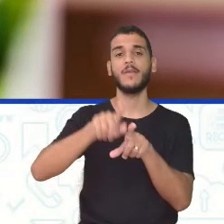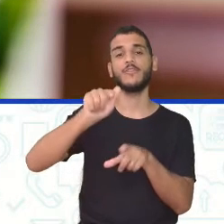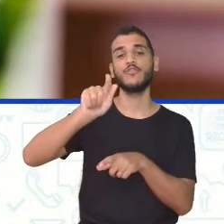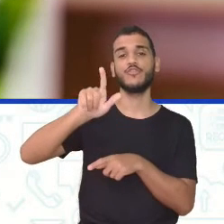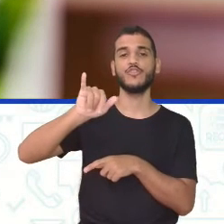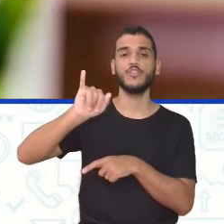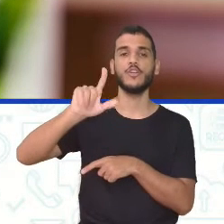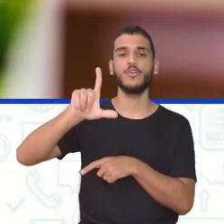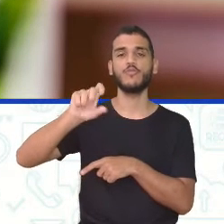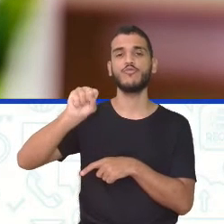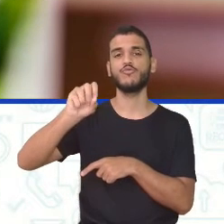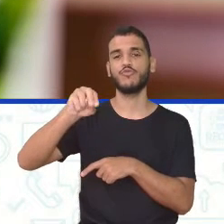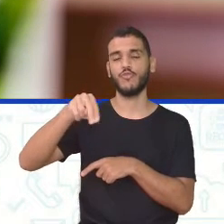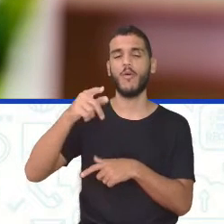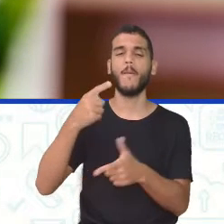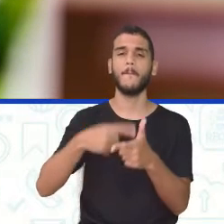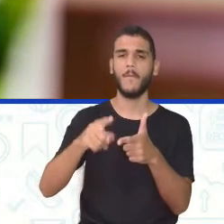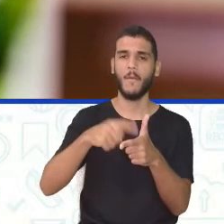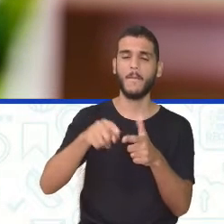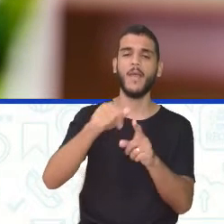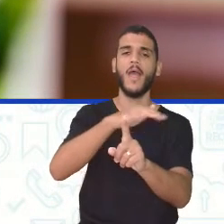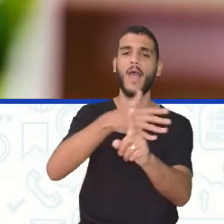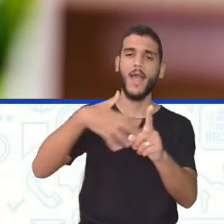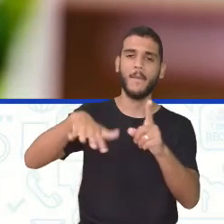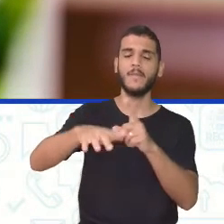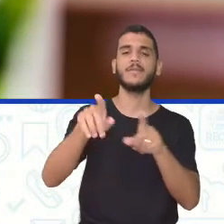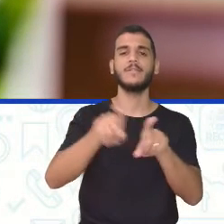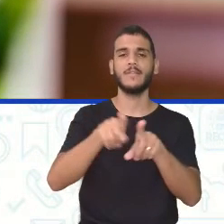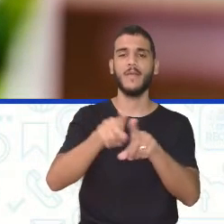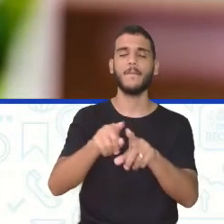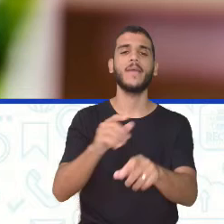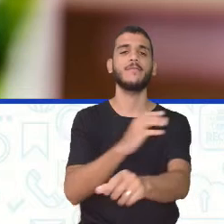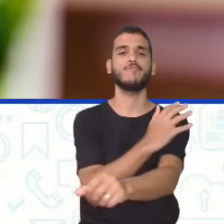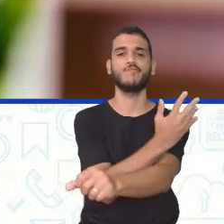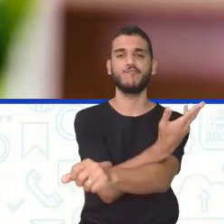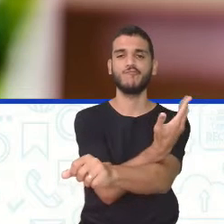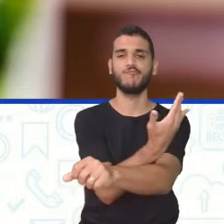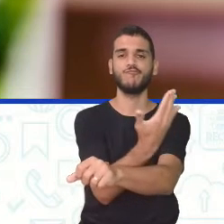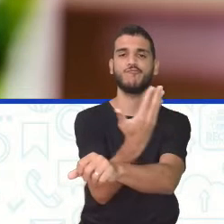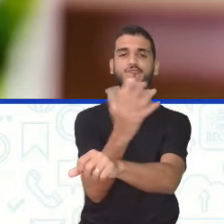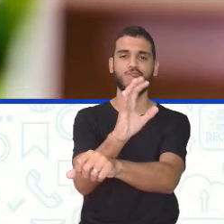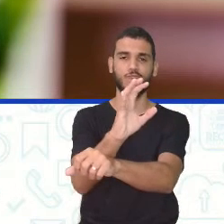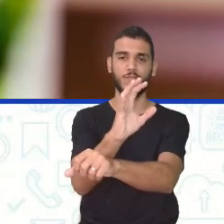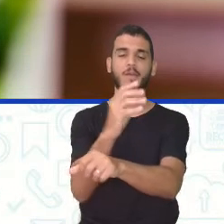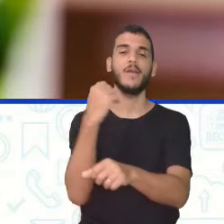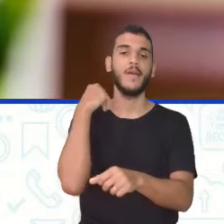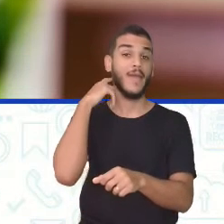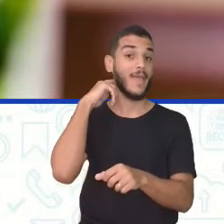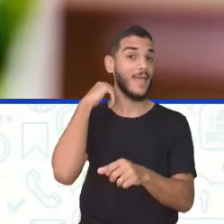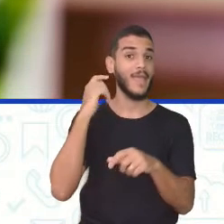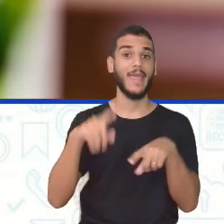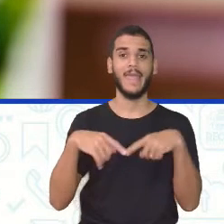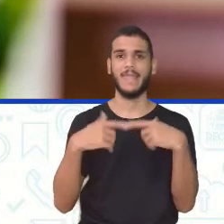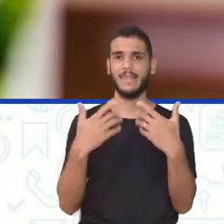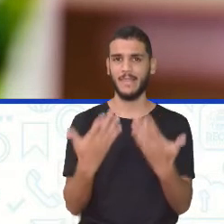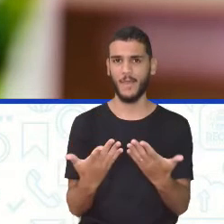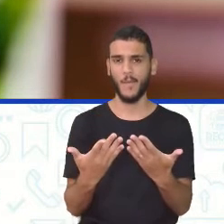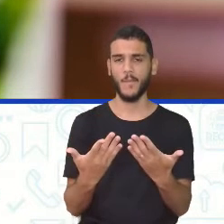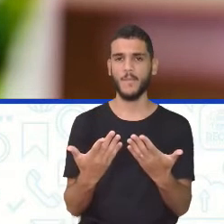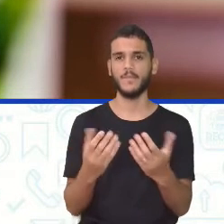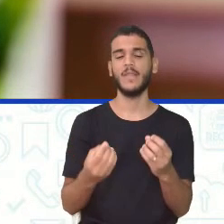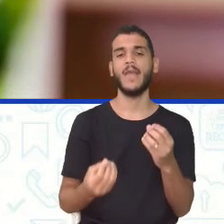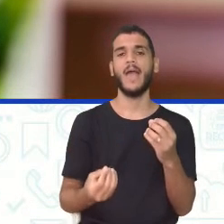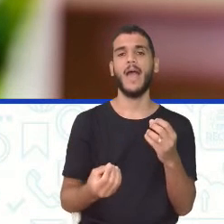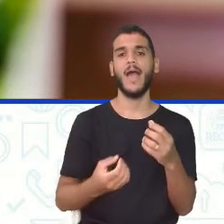problemas ambientais urbanos. Então, a urbanização da sociedade aconteceu de forma desigual em todo o mundo.